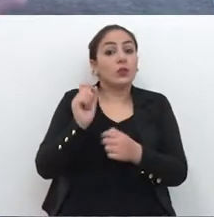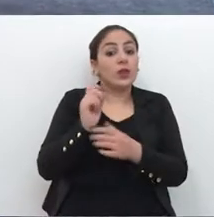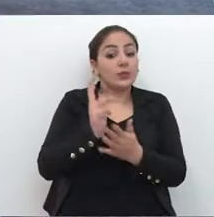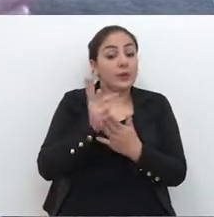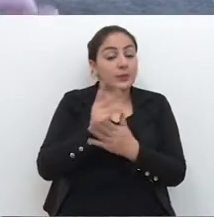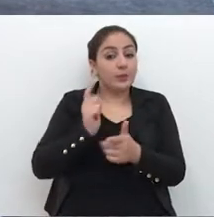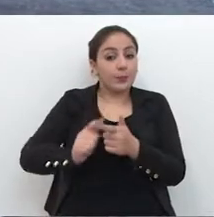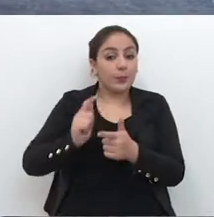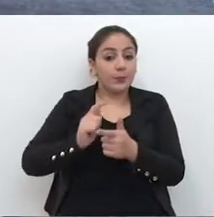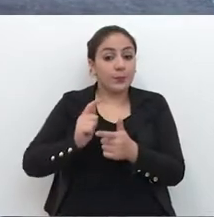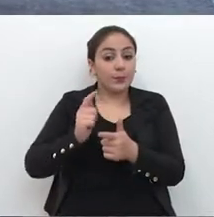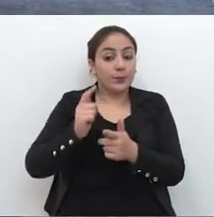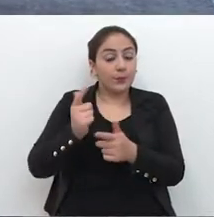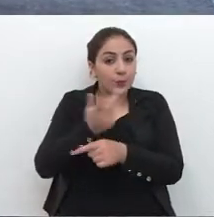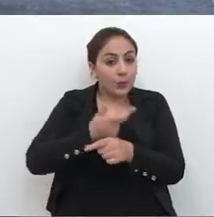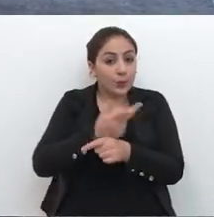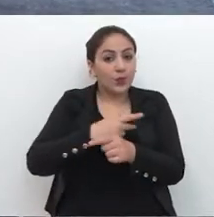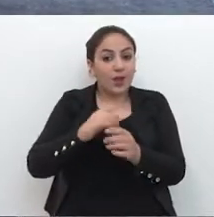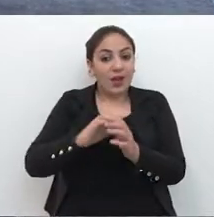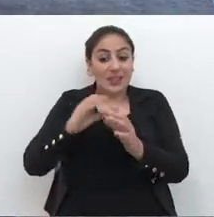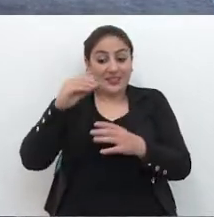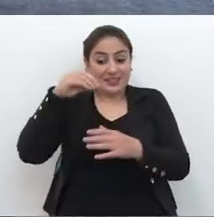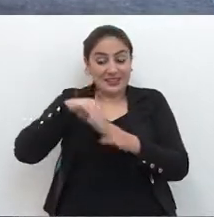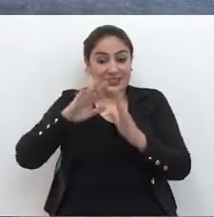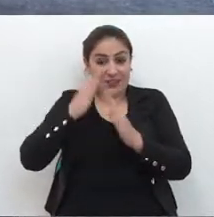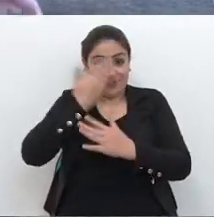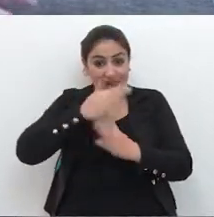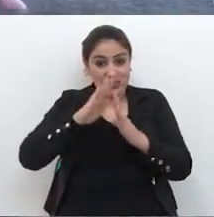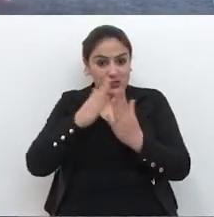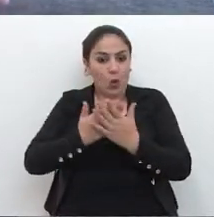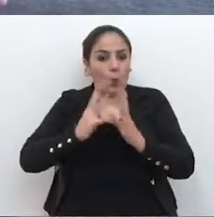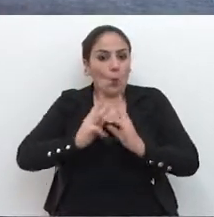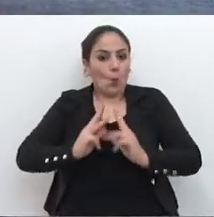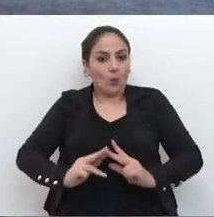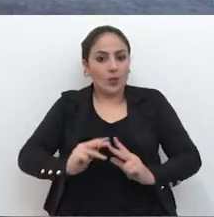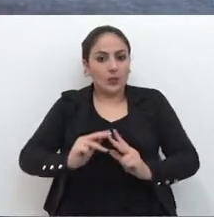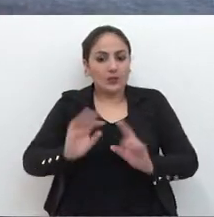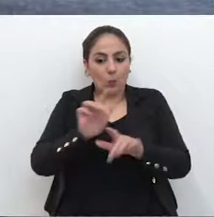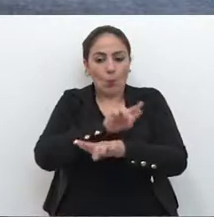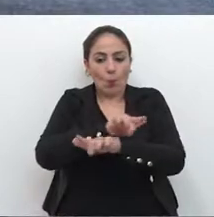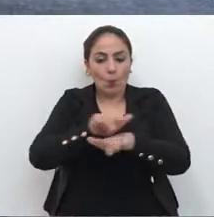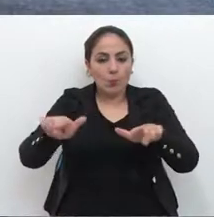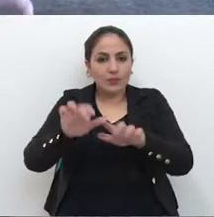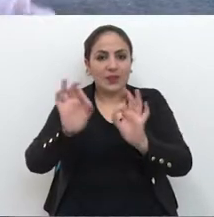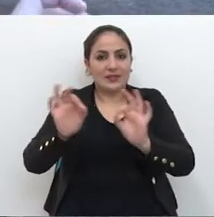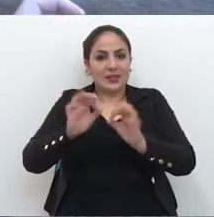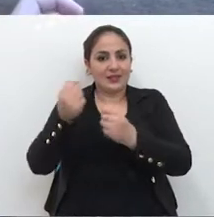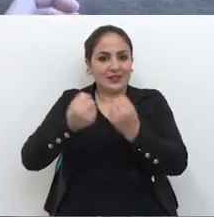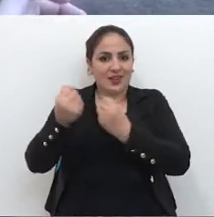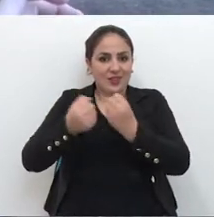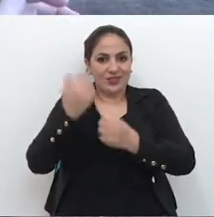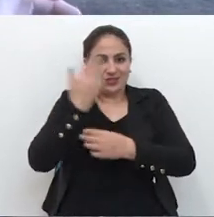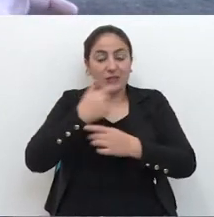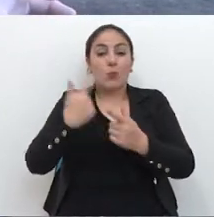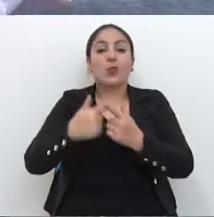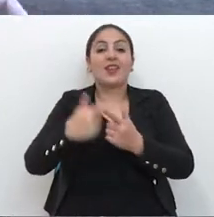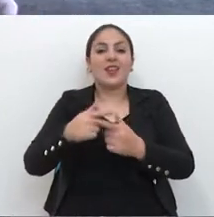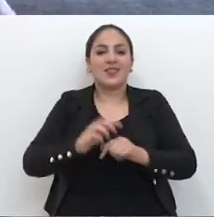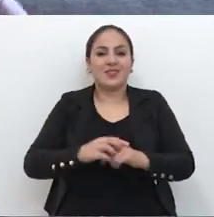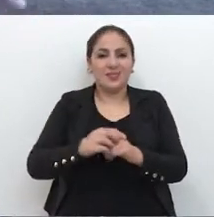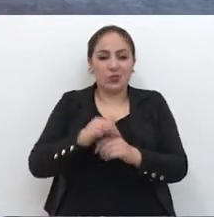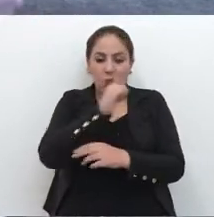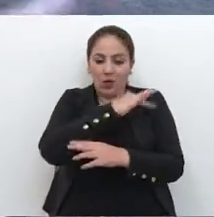gente sempre procura fazer uma limpeza em frente à escola. Fazer com que a escola permaneça com poucos veículos na frente.